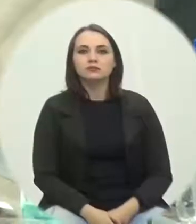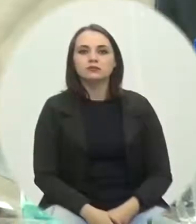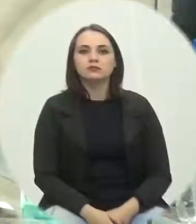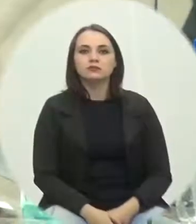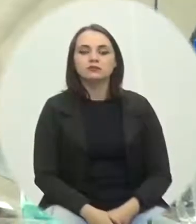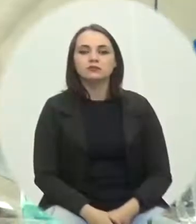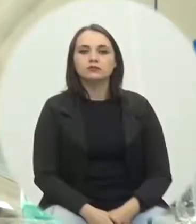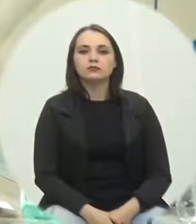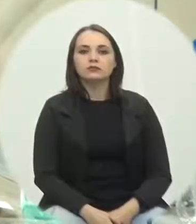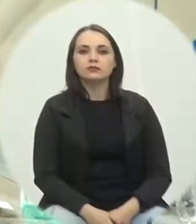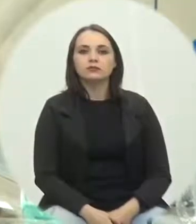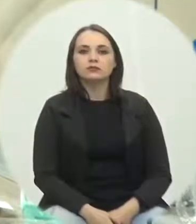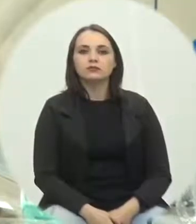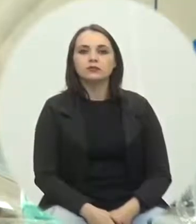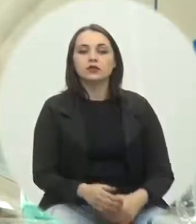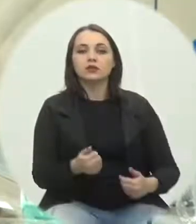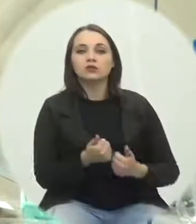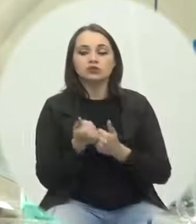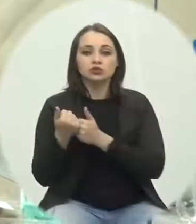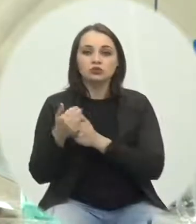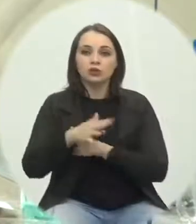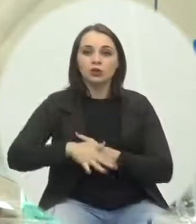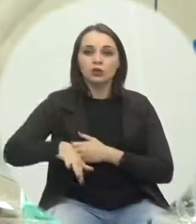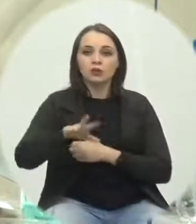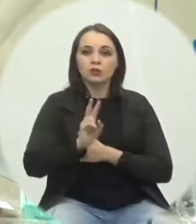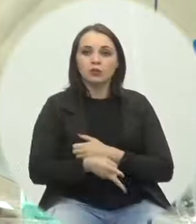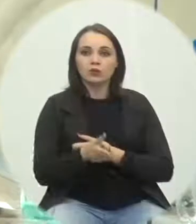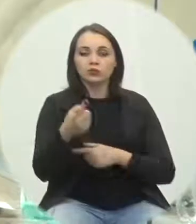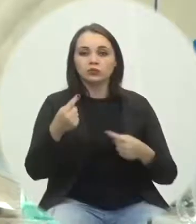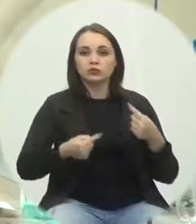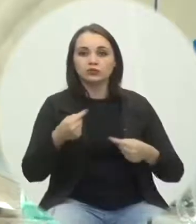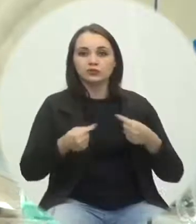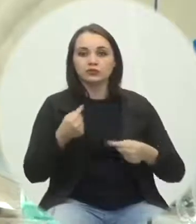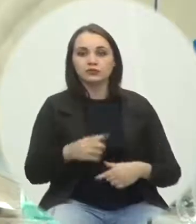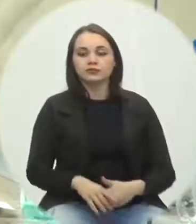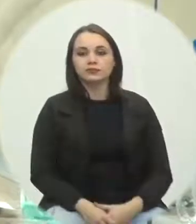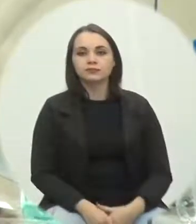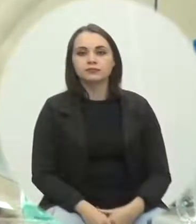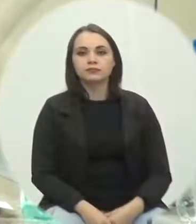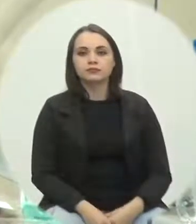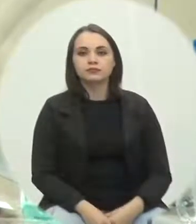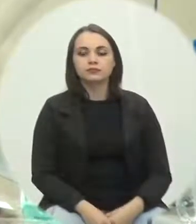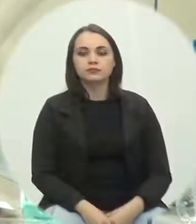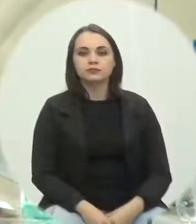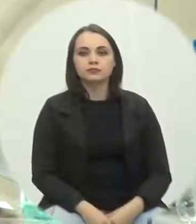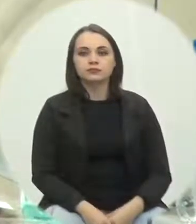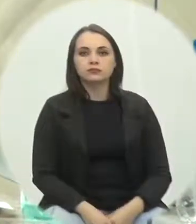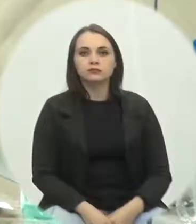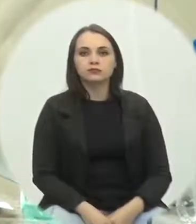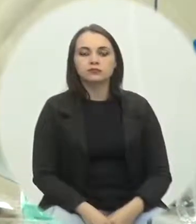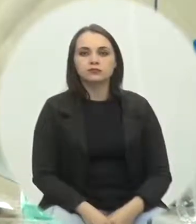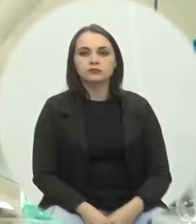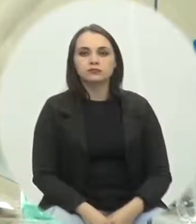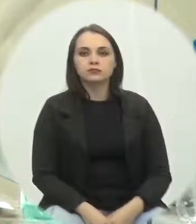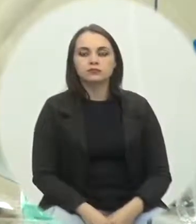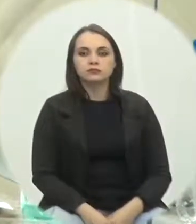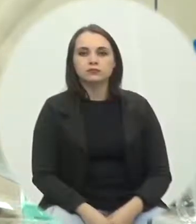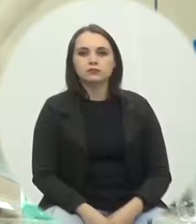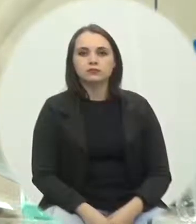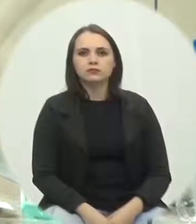Muito bem. O substitutivo global continua em discussão. Sr. Presidente...